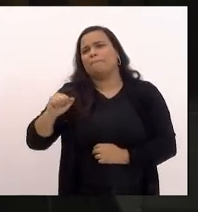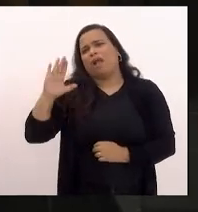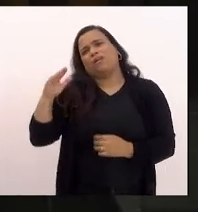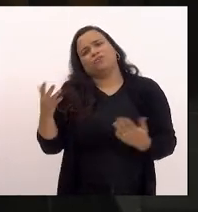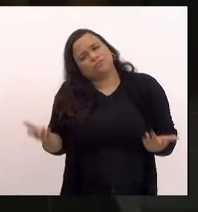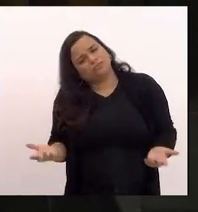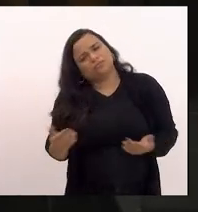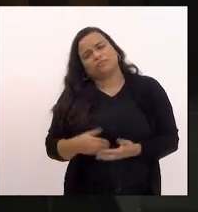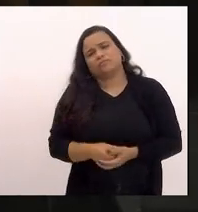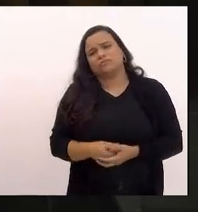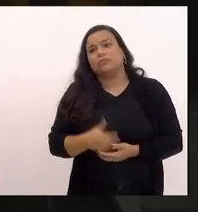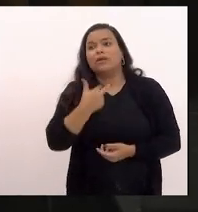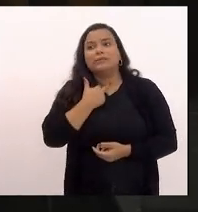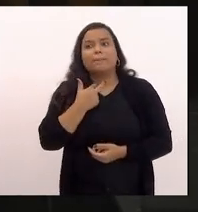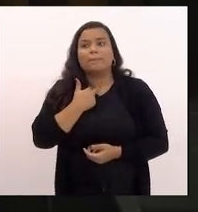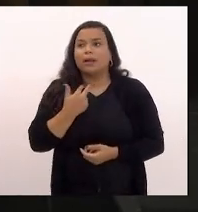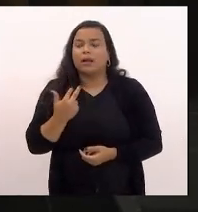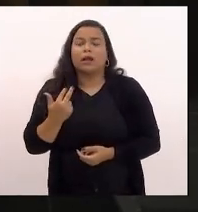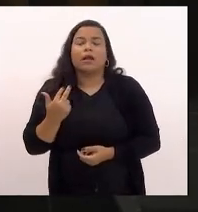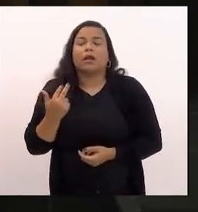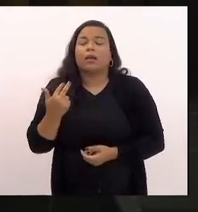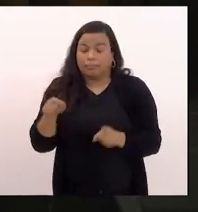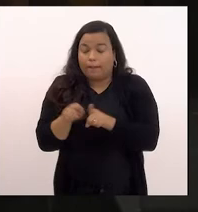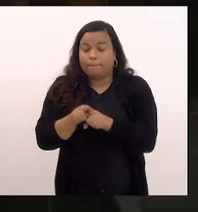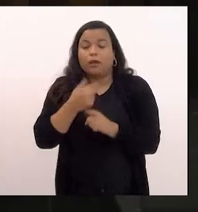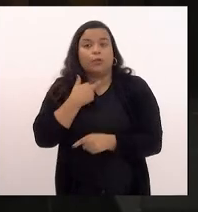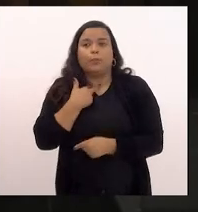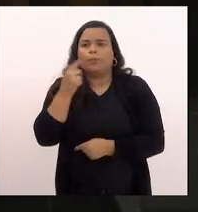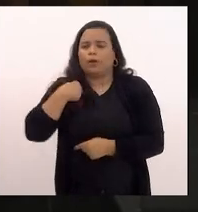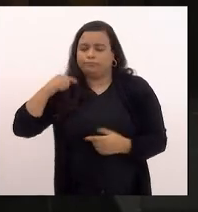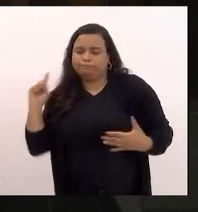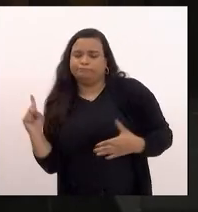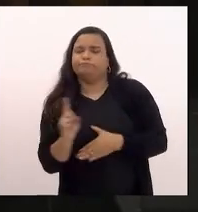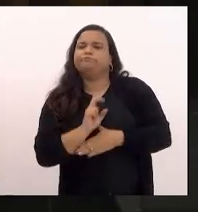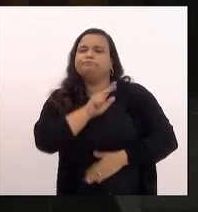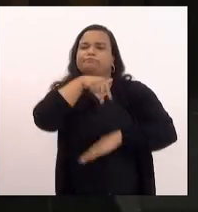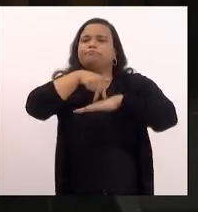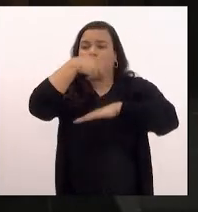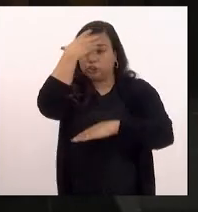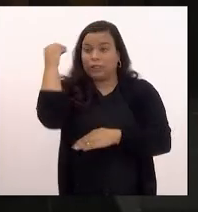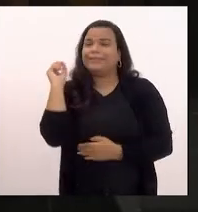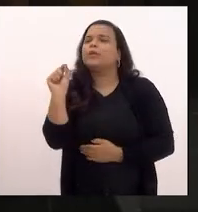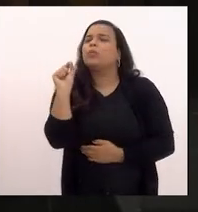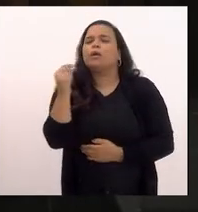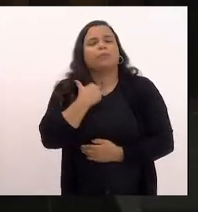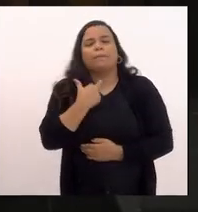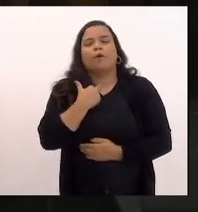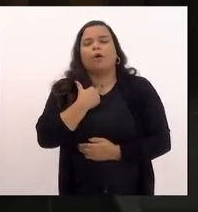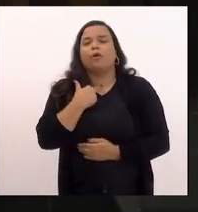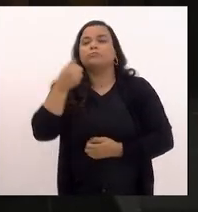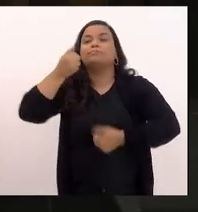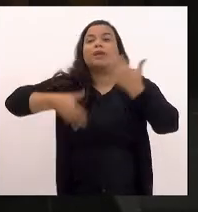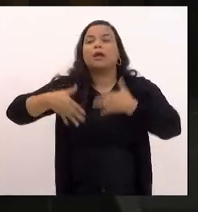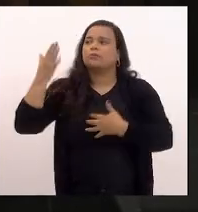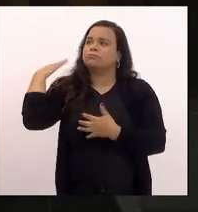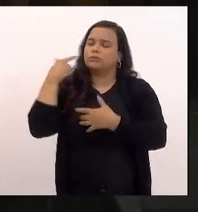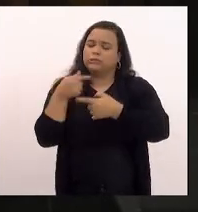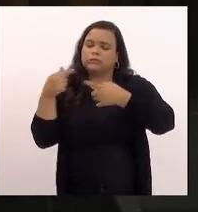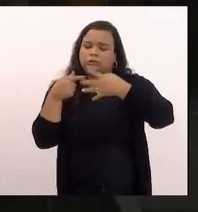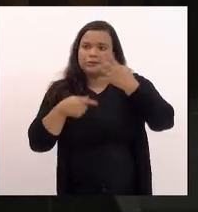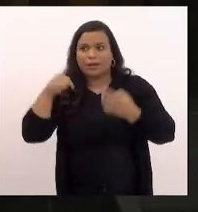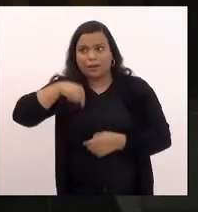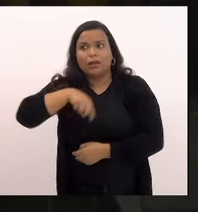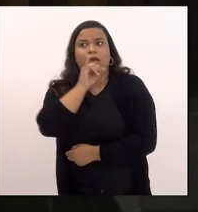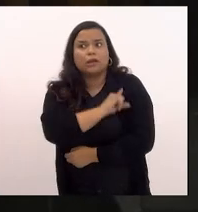mas eu não podia subir essa tribuna e deixar de falar de uma outra situação a gente nos últimas semanas aqui no Rio de Janeiro